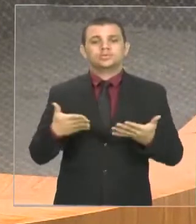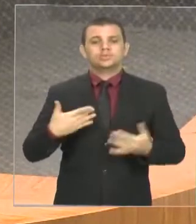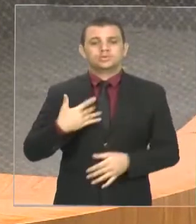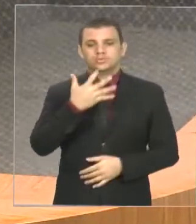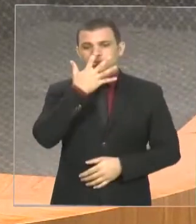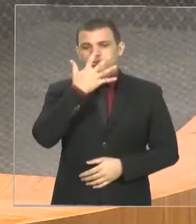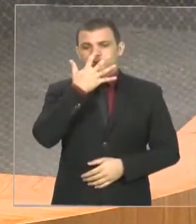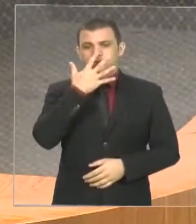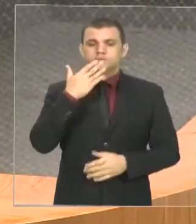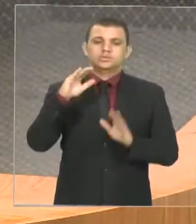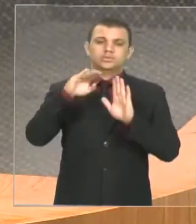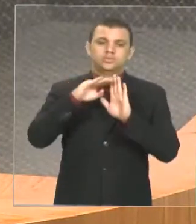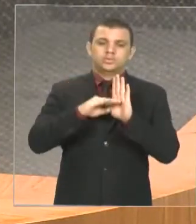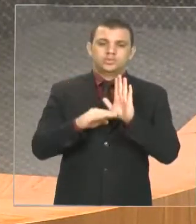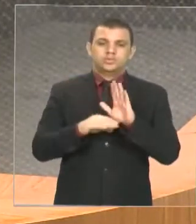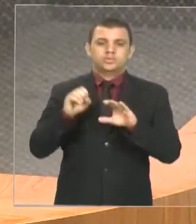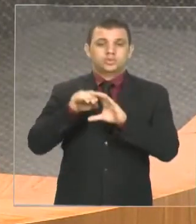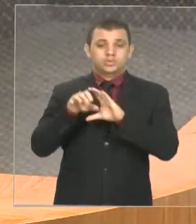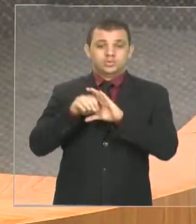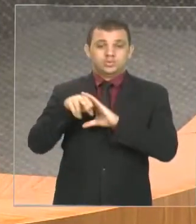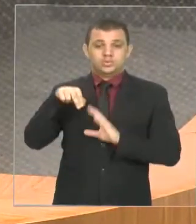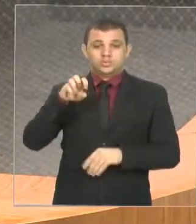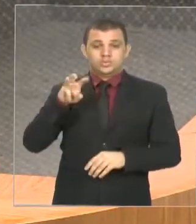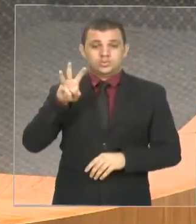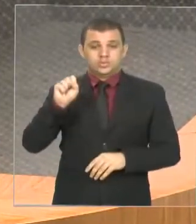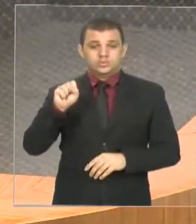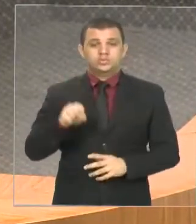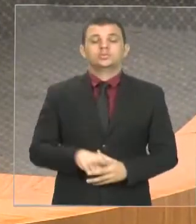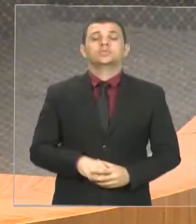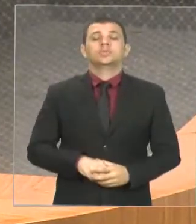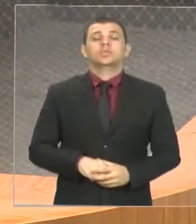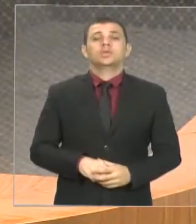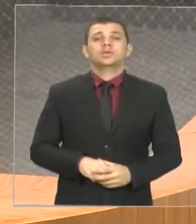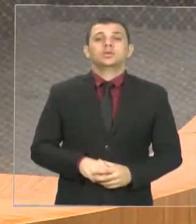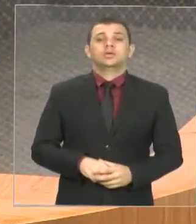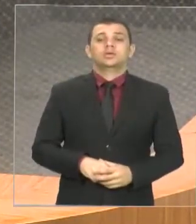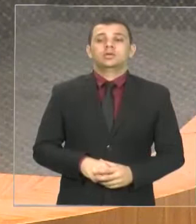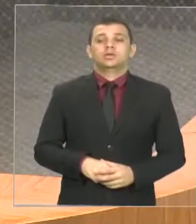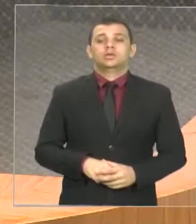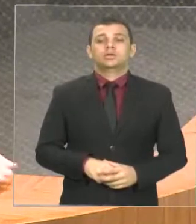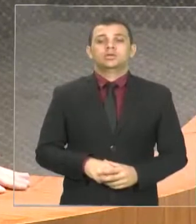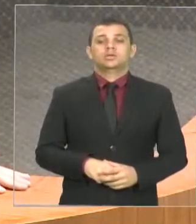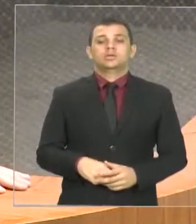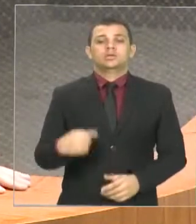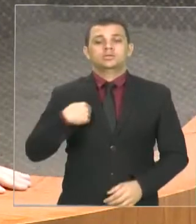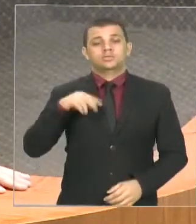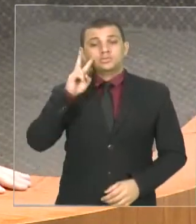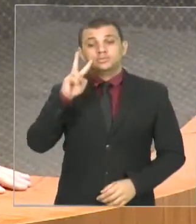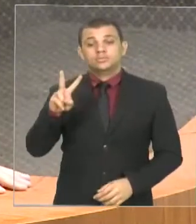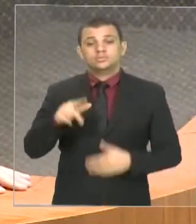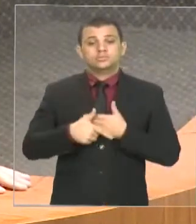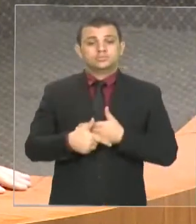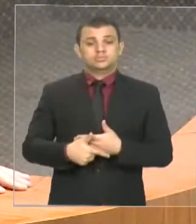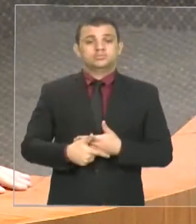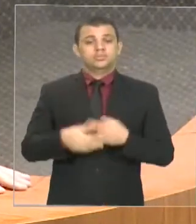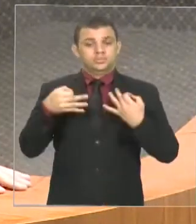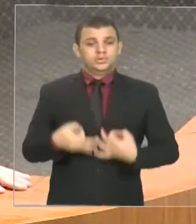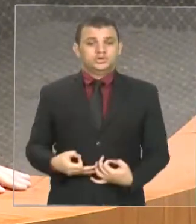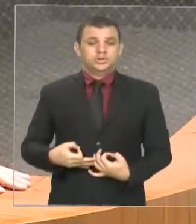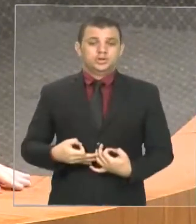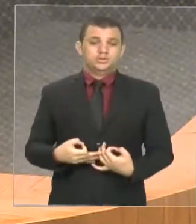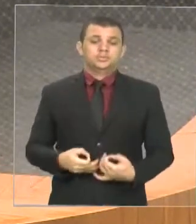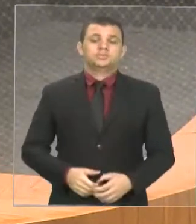o programa da Globo News e eu vi uma posição muito coerente.